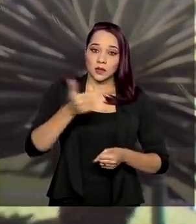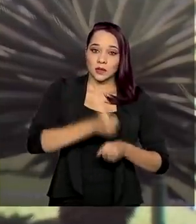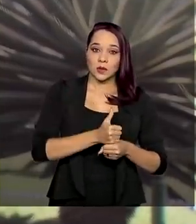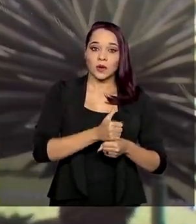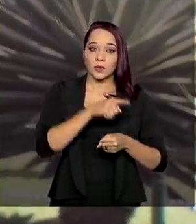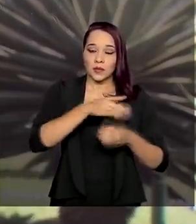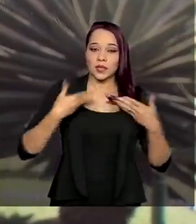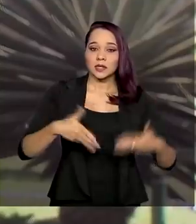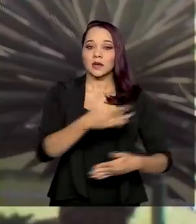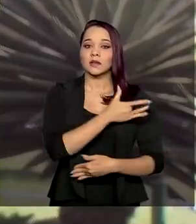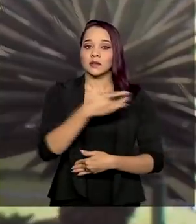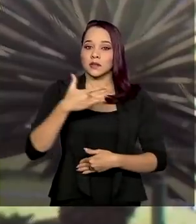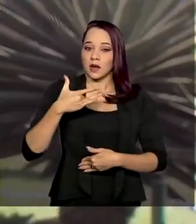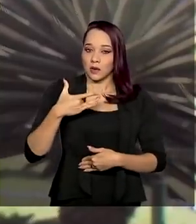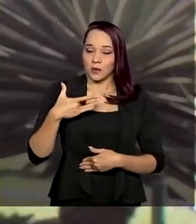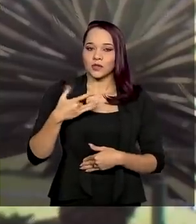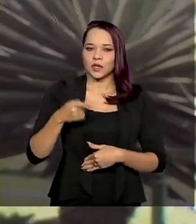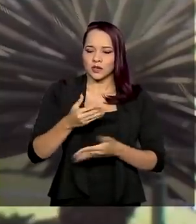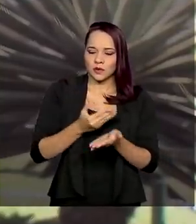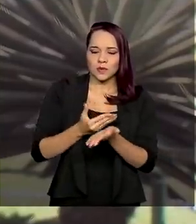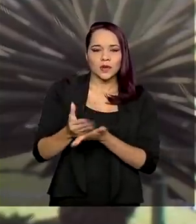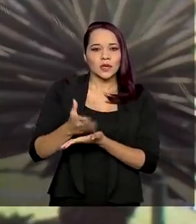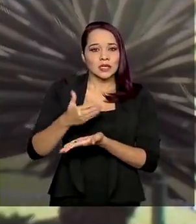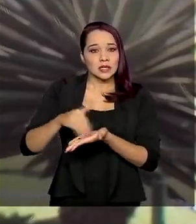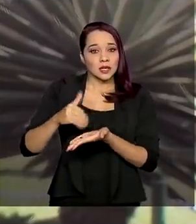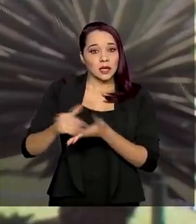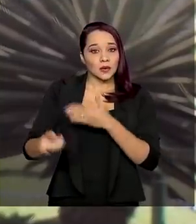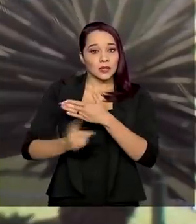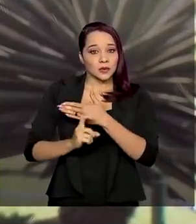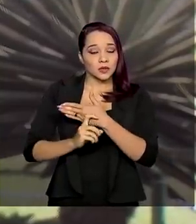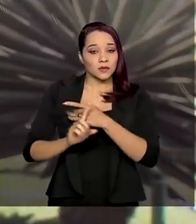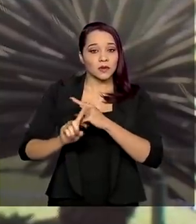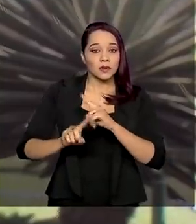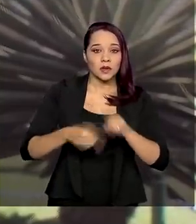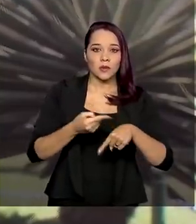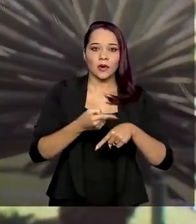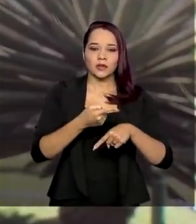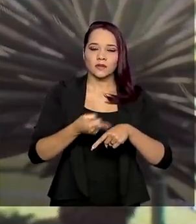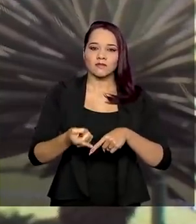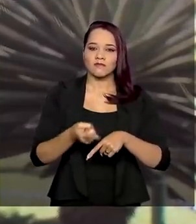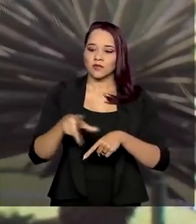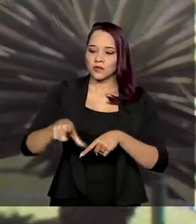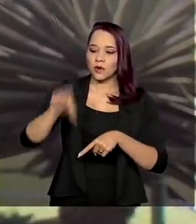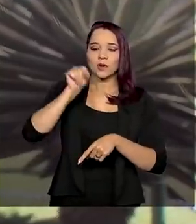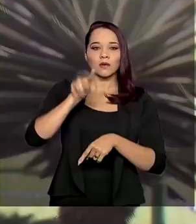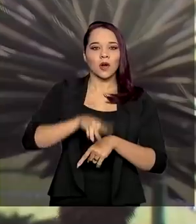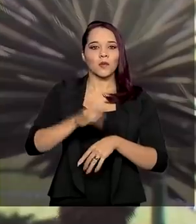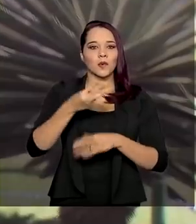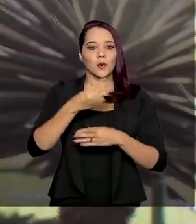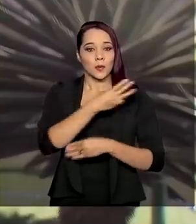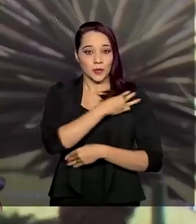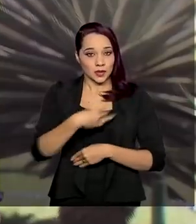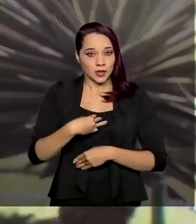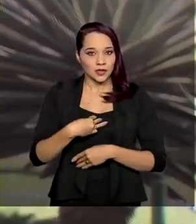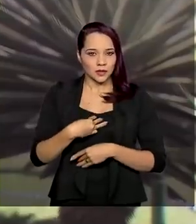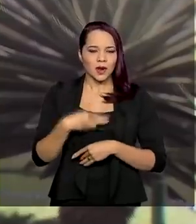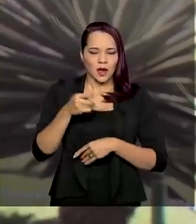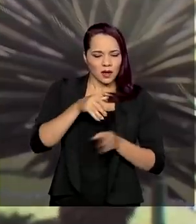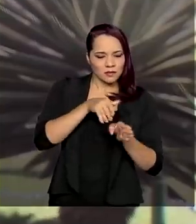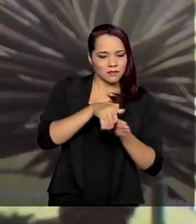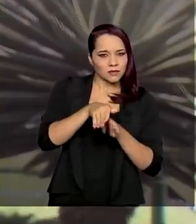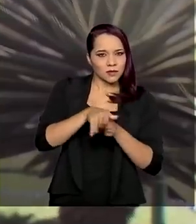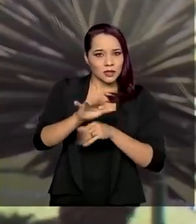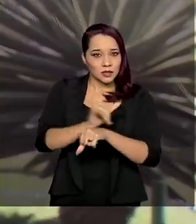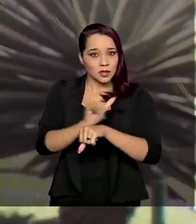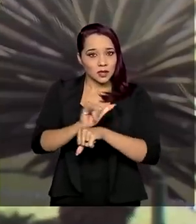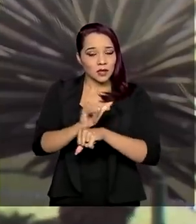mês depois, ele chegou como secretário executivo, um mês depois foi nomeado ministro interino, de lá para cá vem direcionando as ações